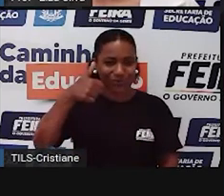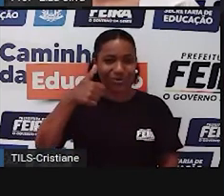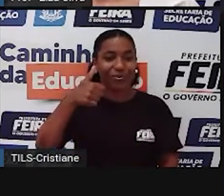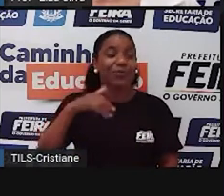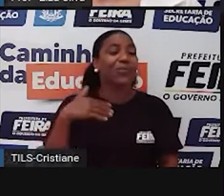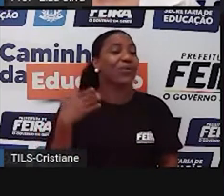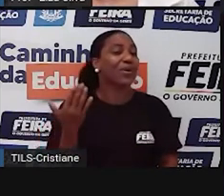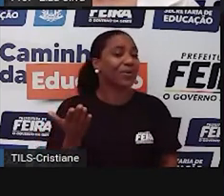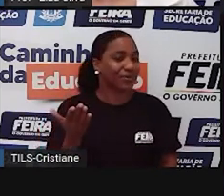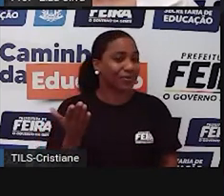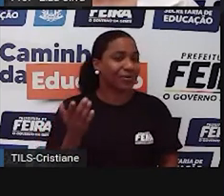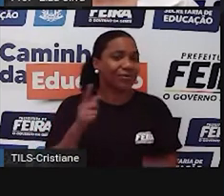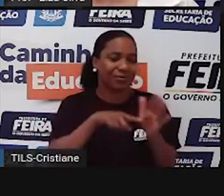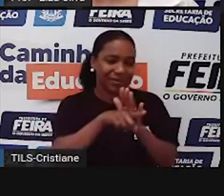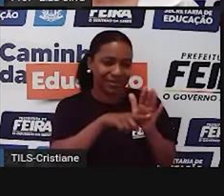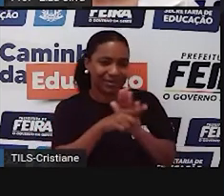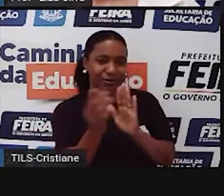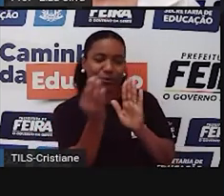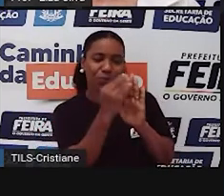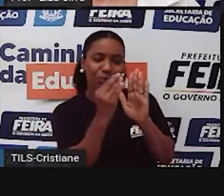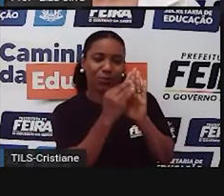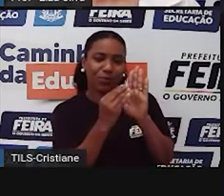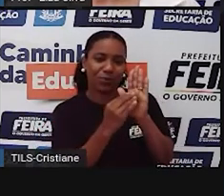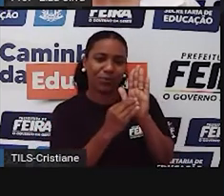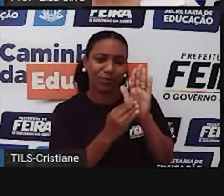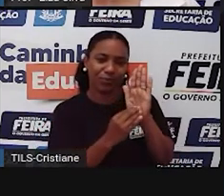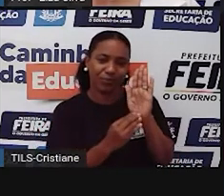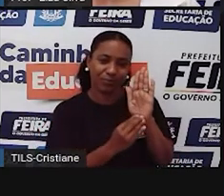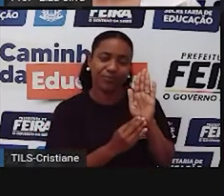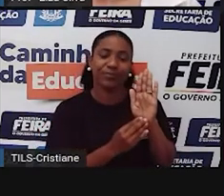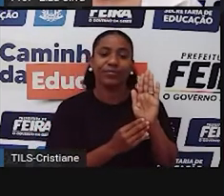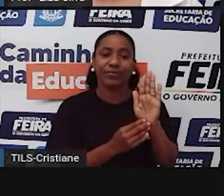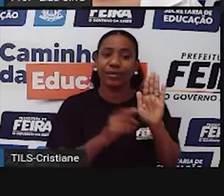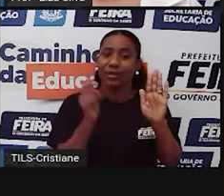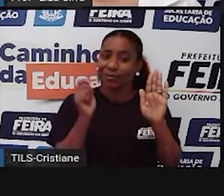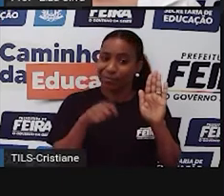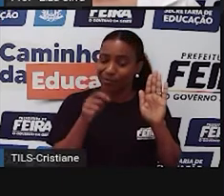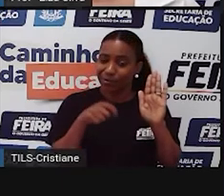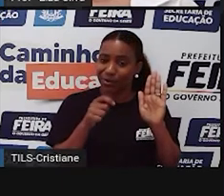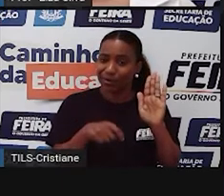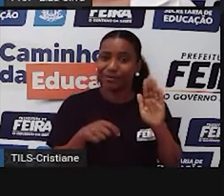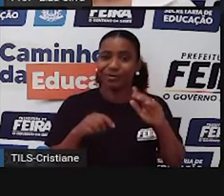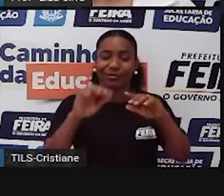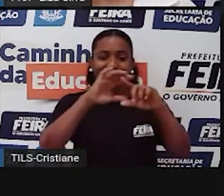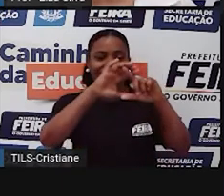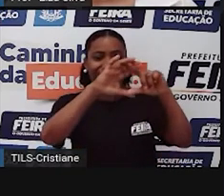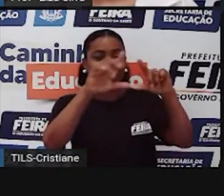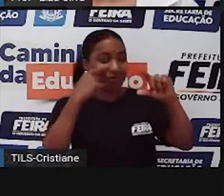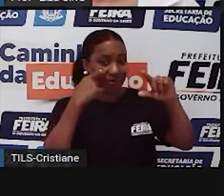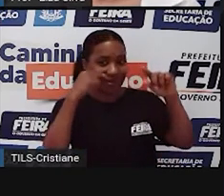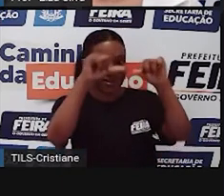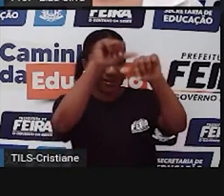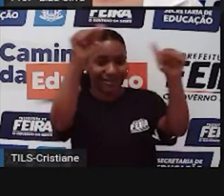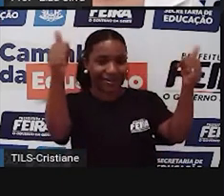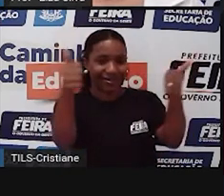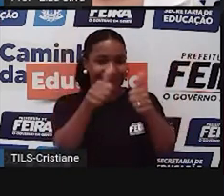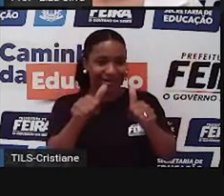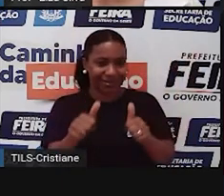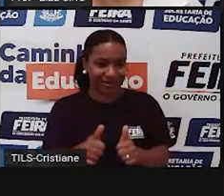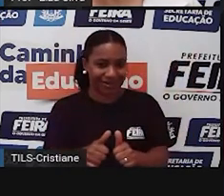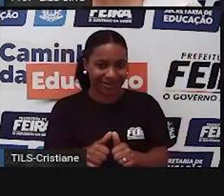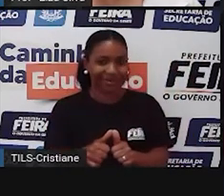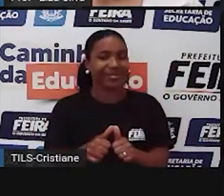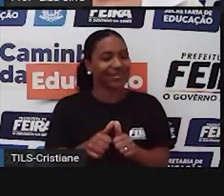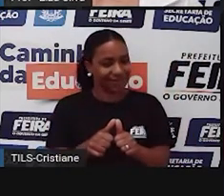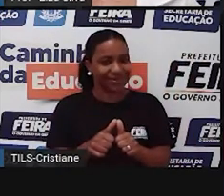Pesquise e acrescente essa informação. Inclusive, se possível, marque esses países no barco. Então, vocês podem fazer